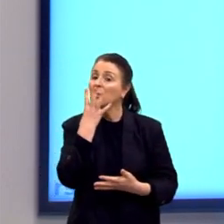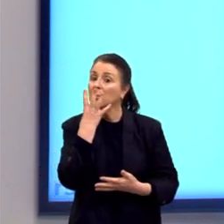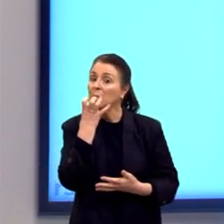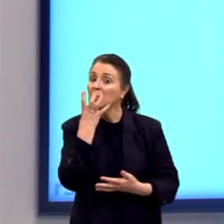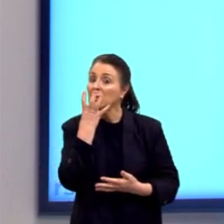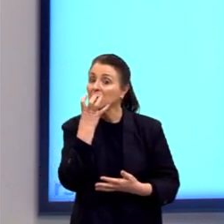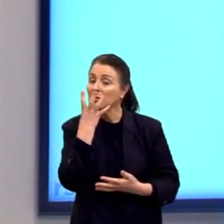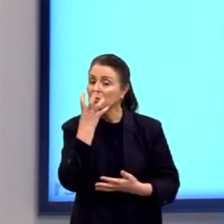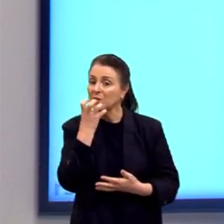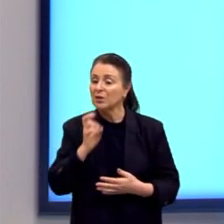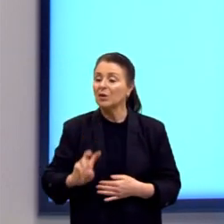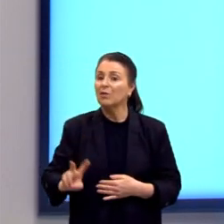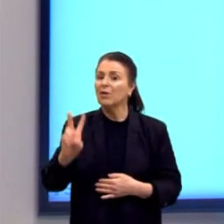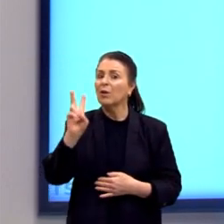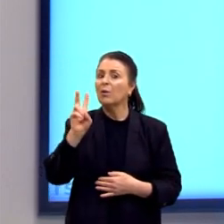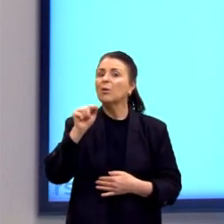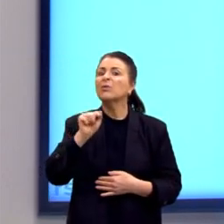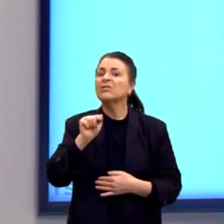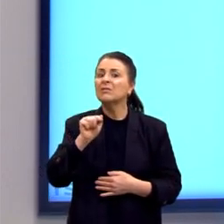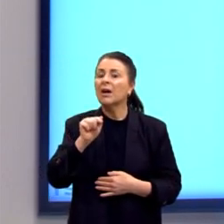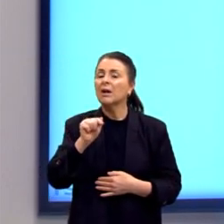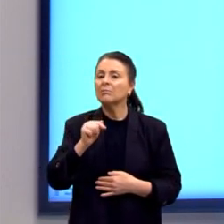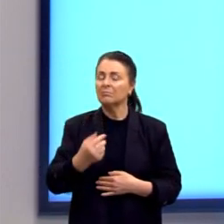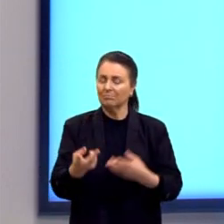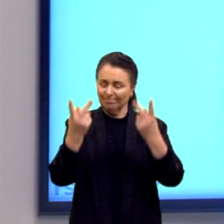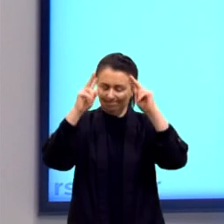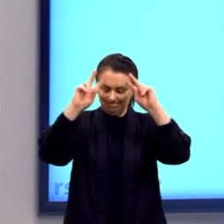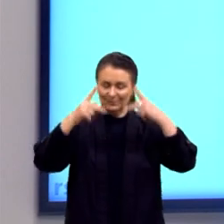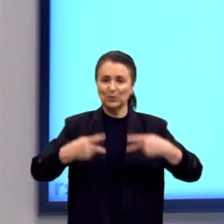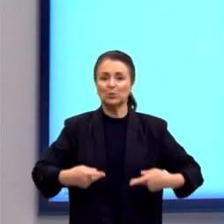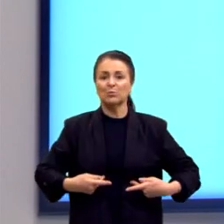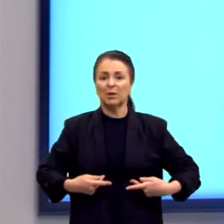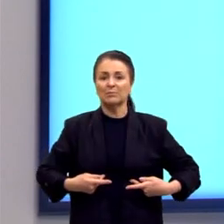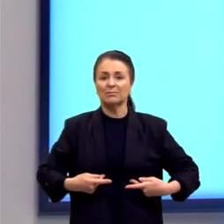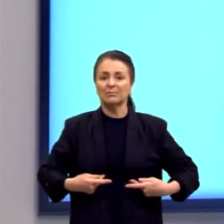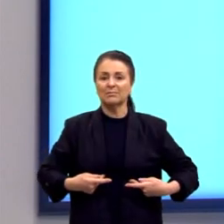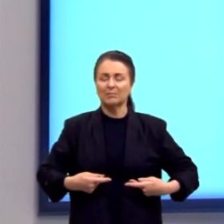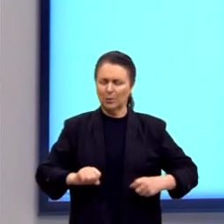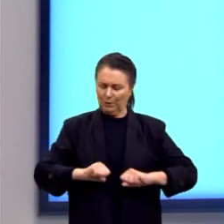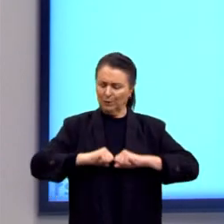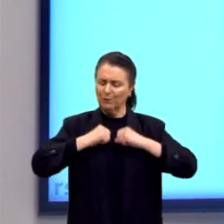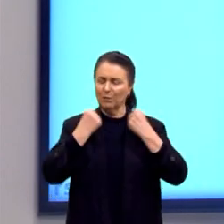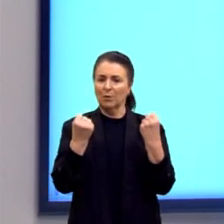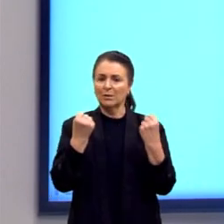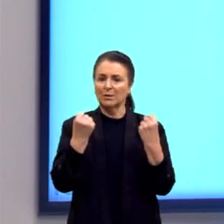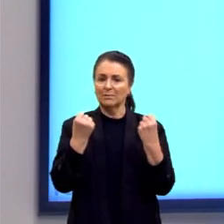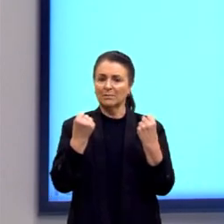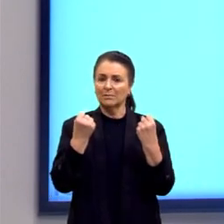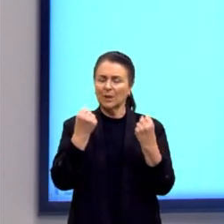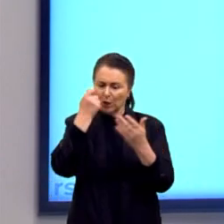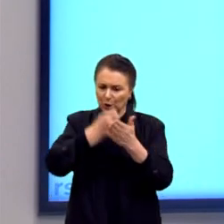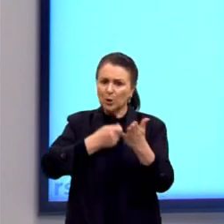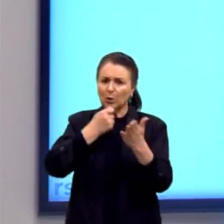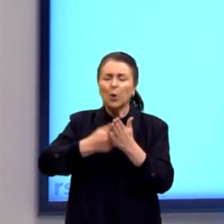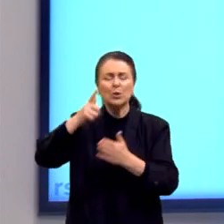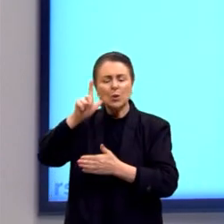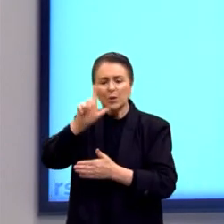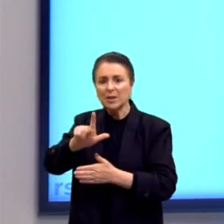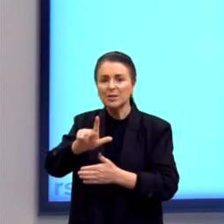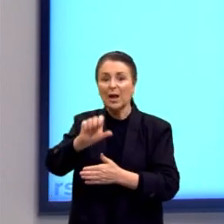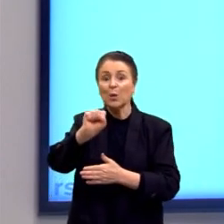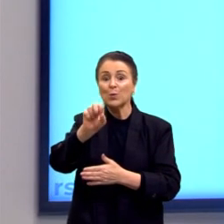para o Nietzsche, o valor está no ser humano, na sua potência, que ouse conquistar a si mesmo. Esse é o super-homem que o Nietzsche